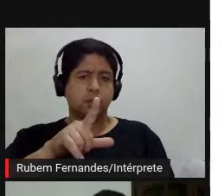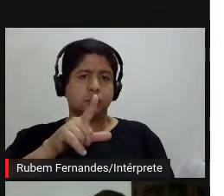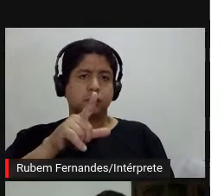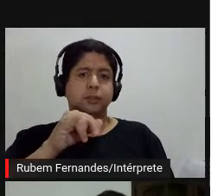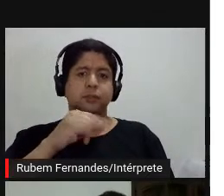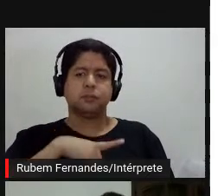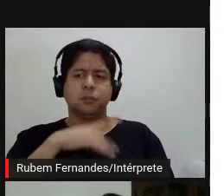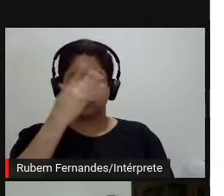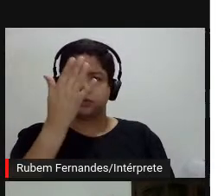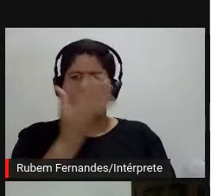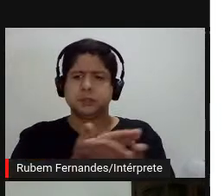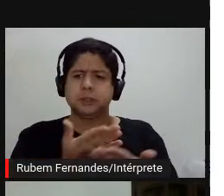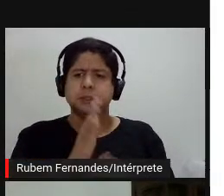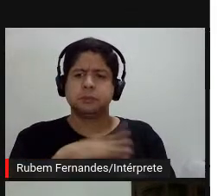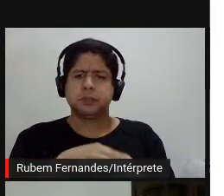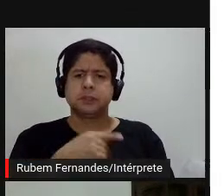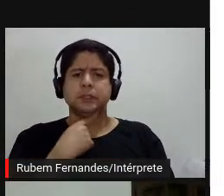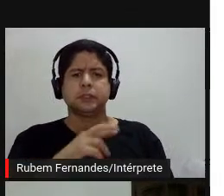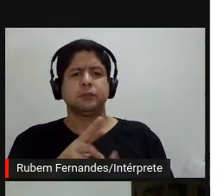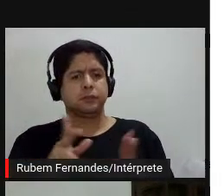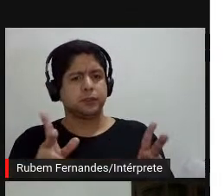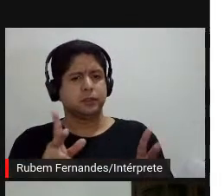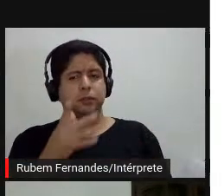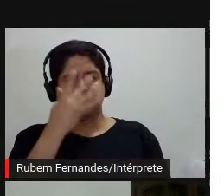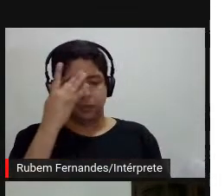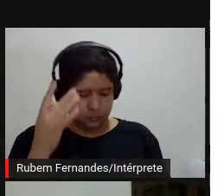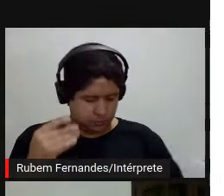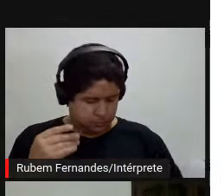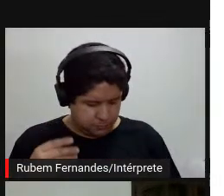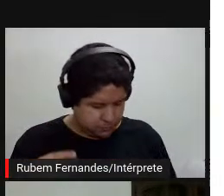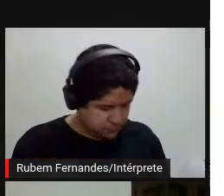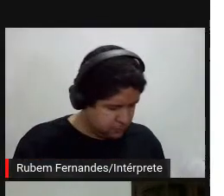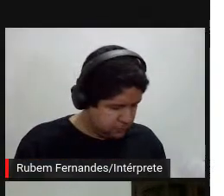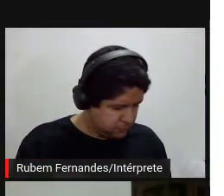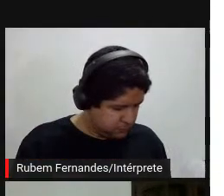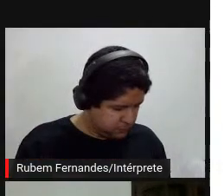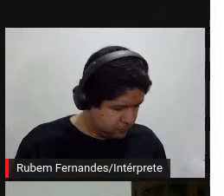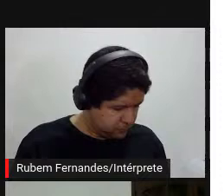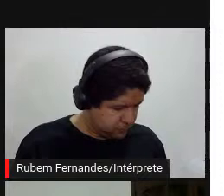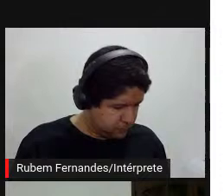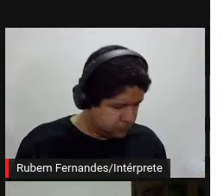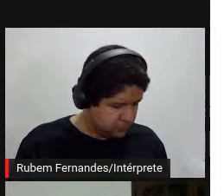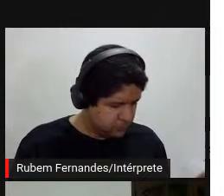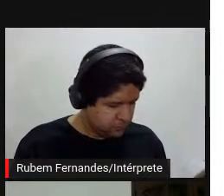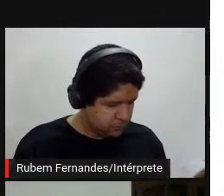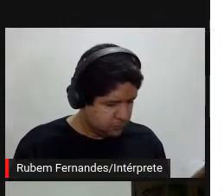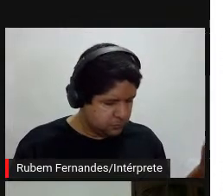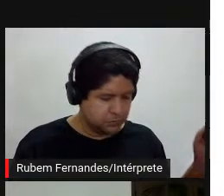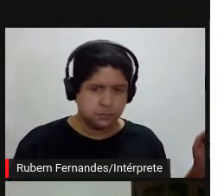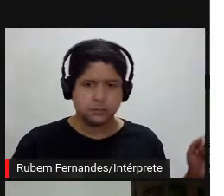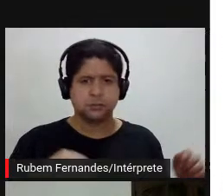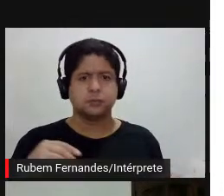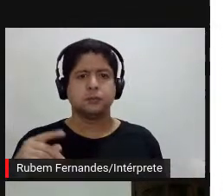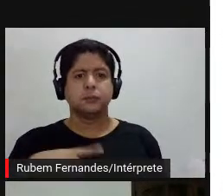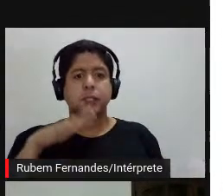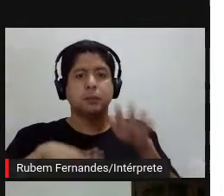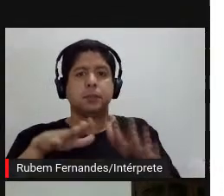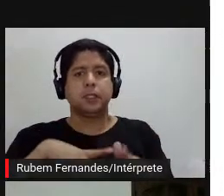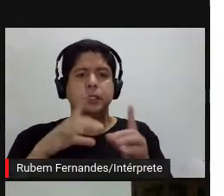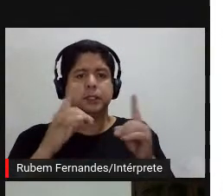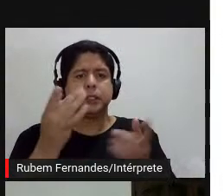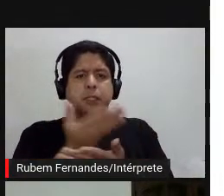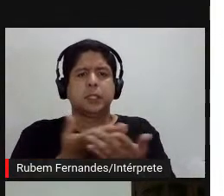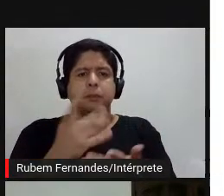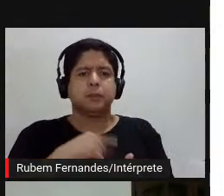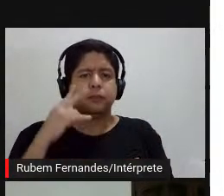imperativa do curador, o curador pode querer fazer coisas incríveis, assim como o artista, e quando a vai ver, dependendo da dinâmica, como